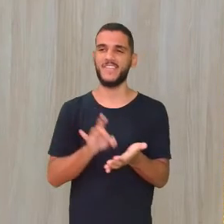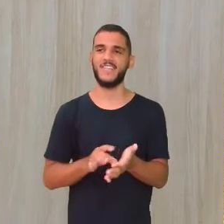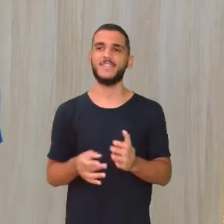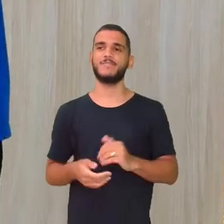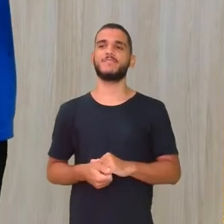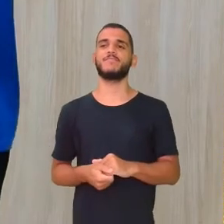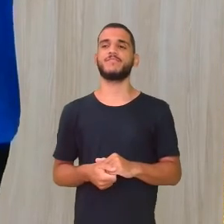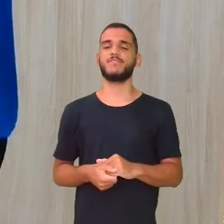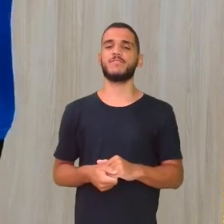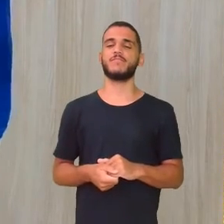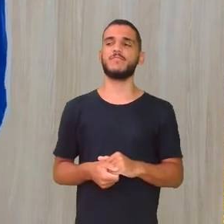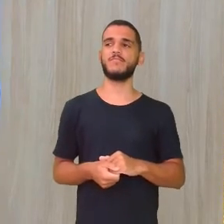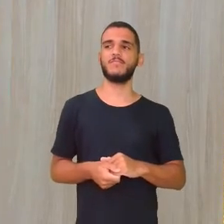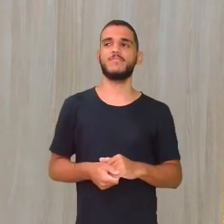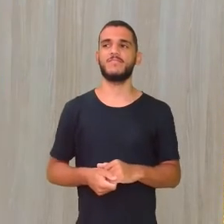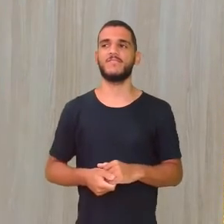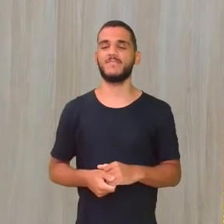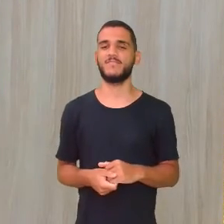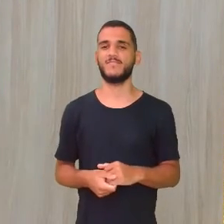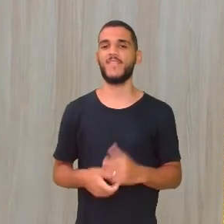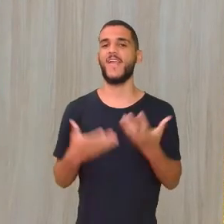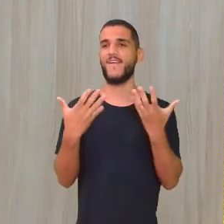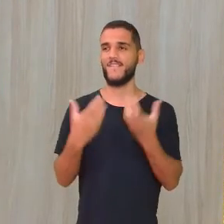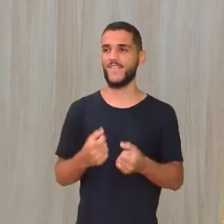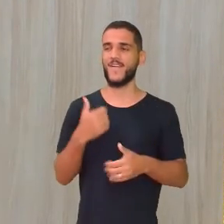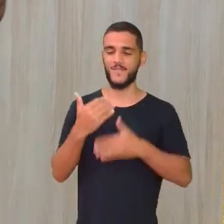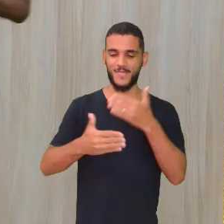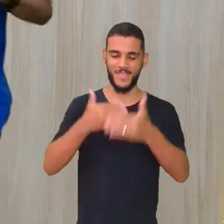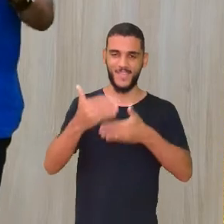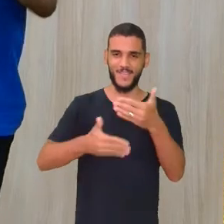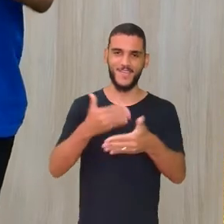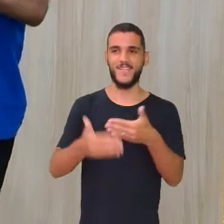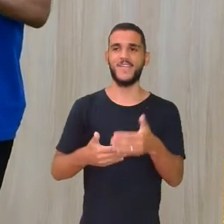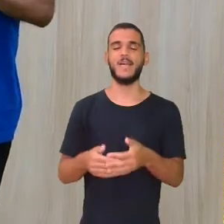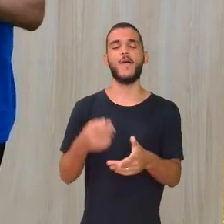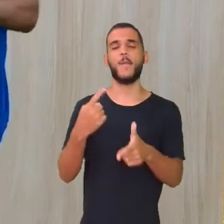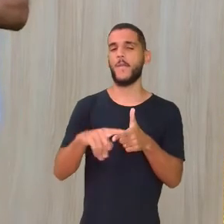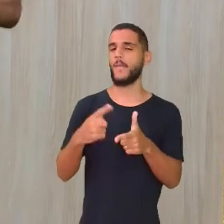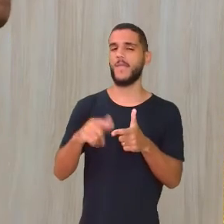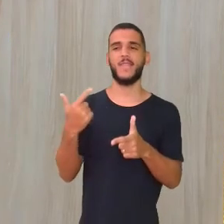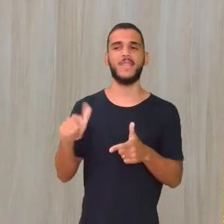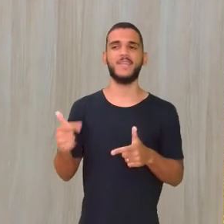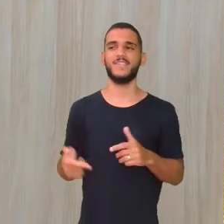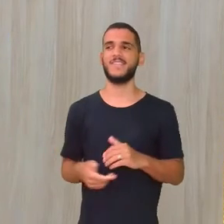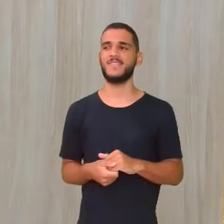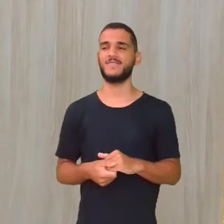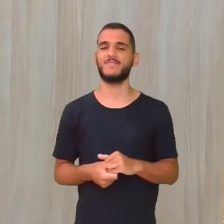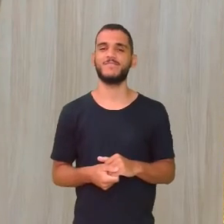Ó Vamos aí Desenvolver aí Numa boa Sem problema nenhum Ó